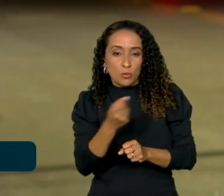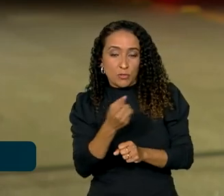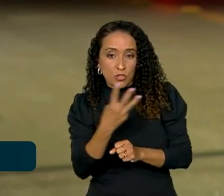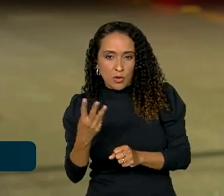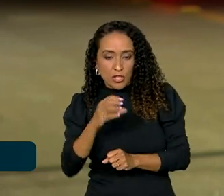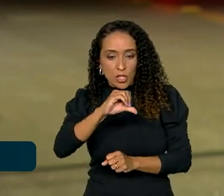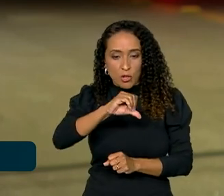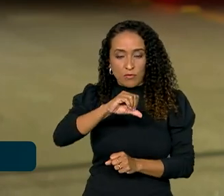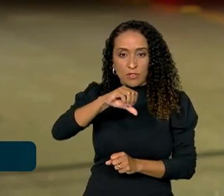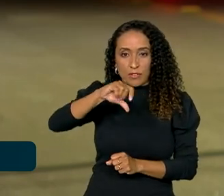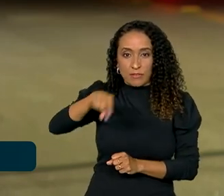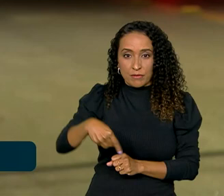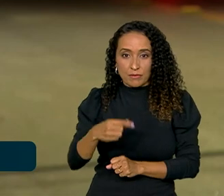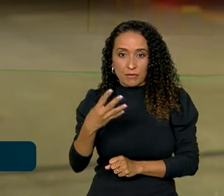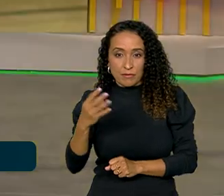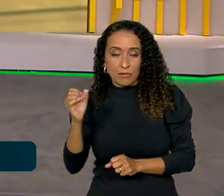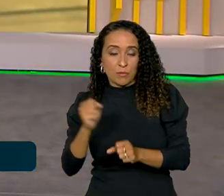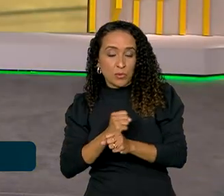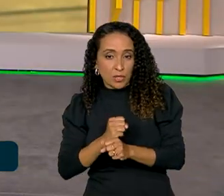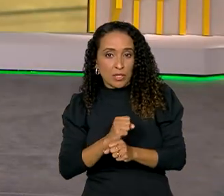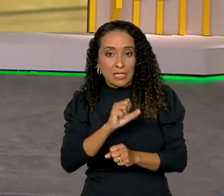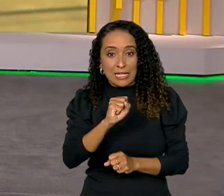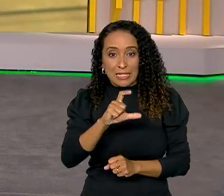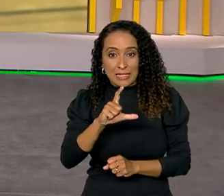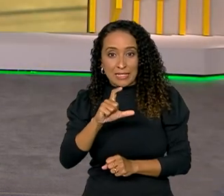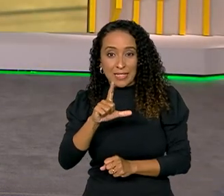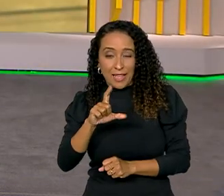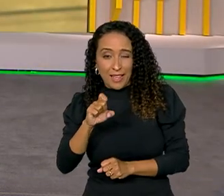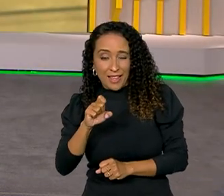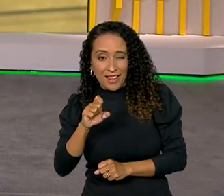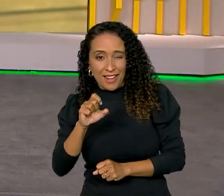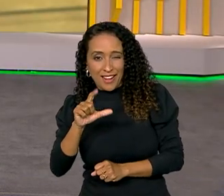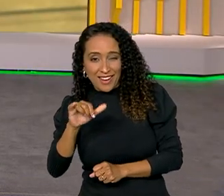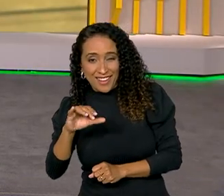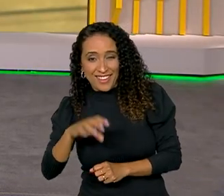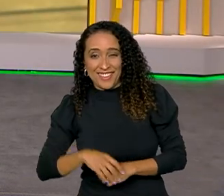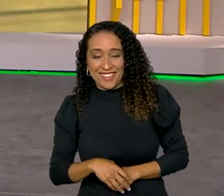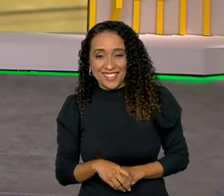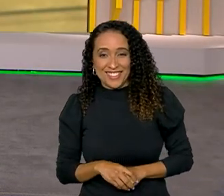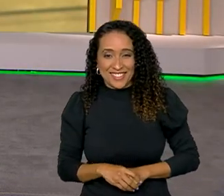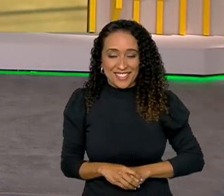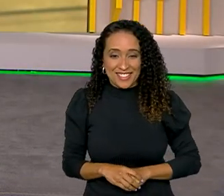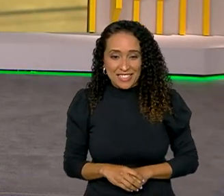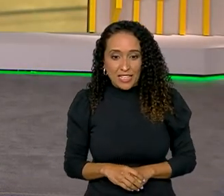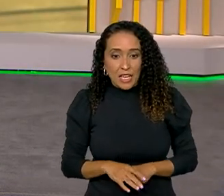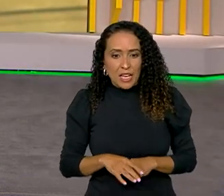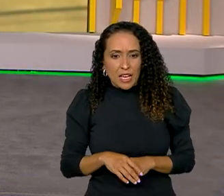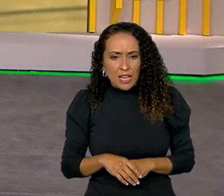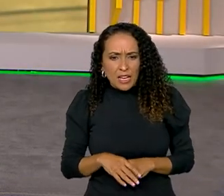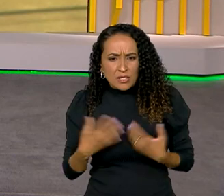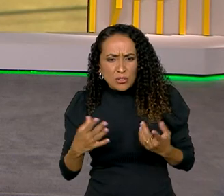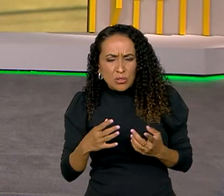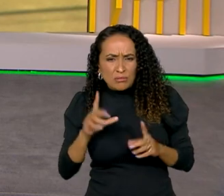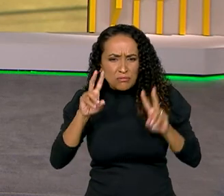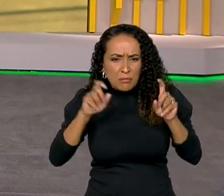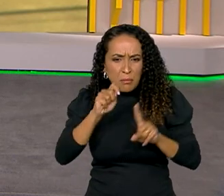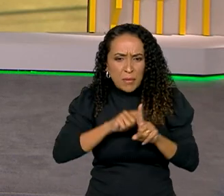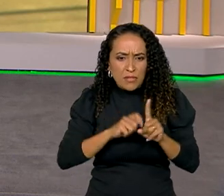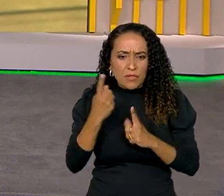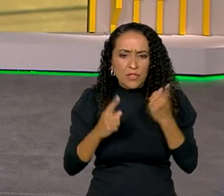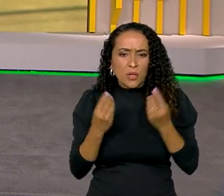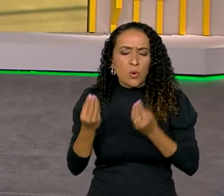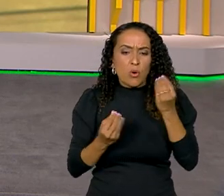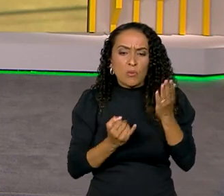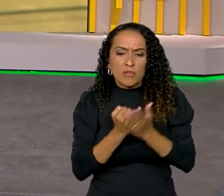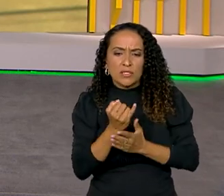em 9% ao ano, Roberto. Tá certo, Vanessa. Agora falando sobre isso, em relação ao mês de fevereiro, como é que está a inflação?